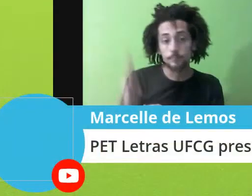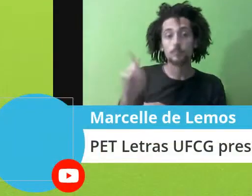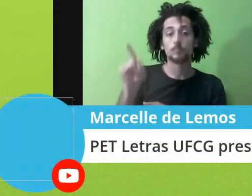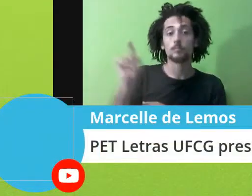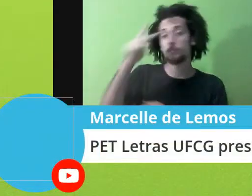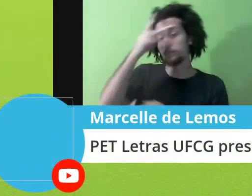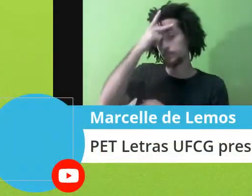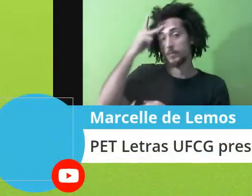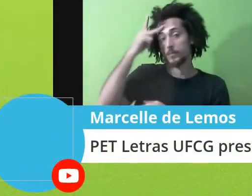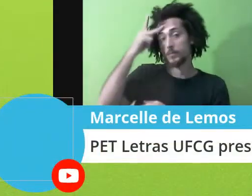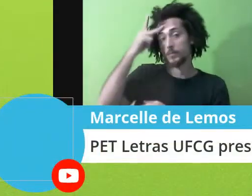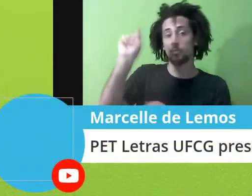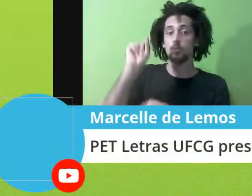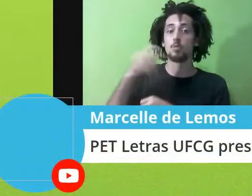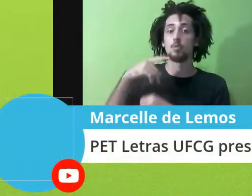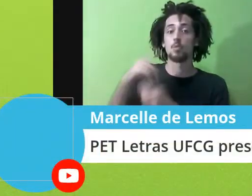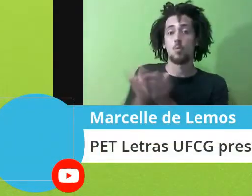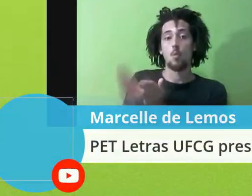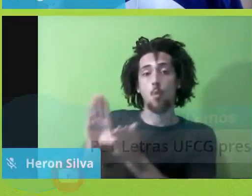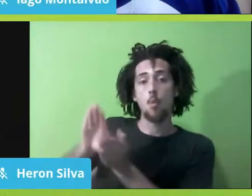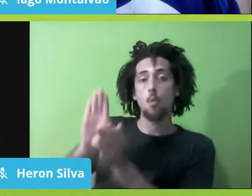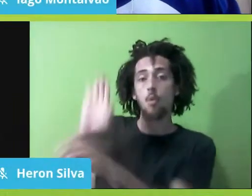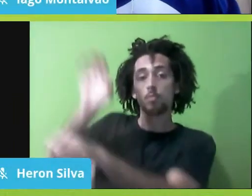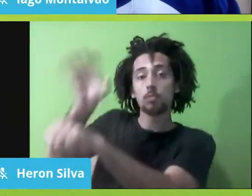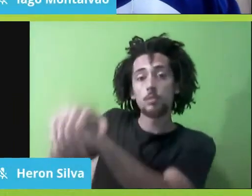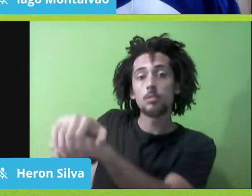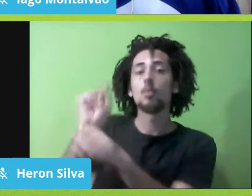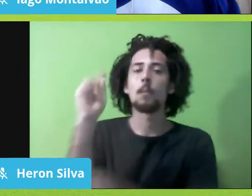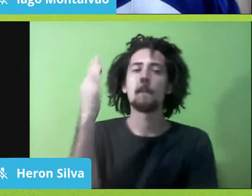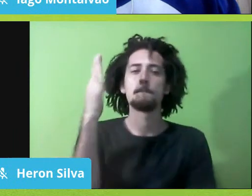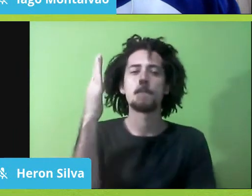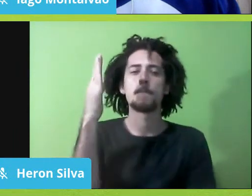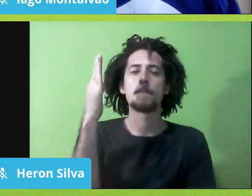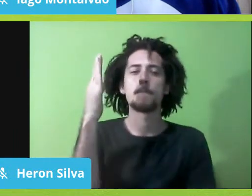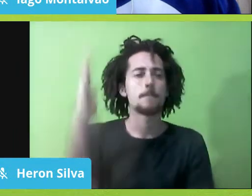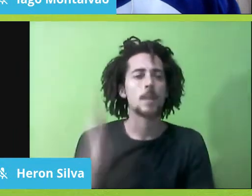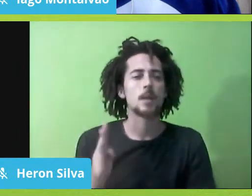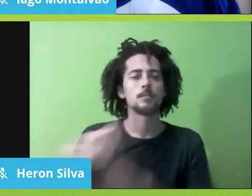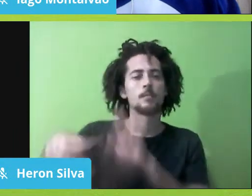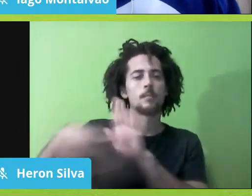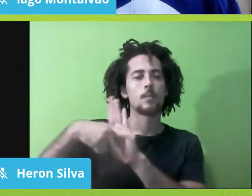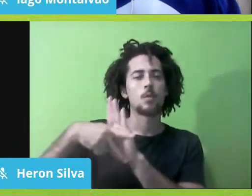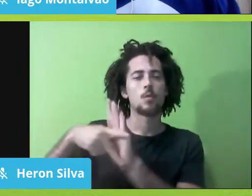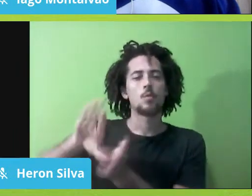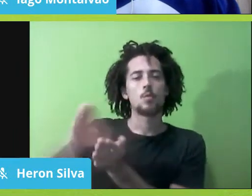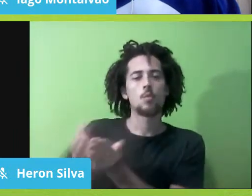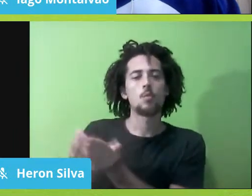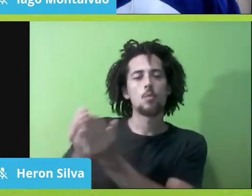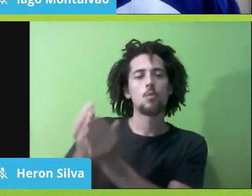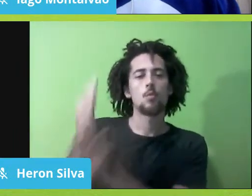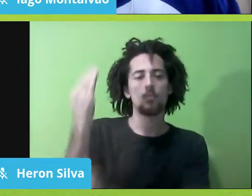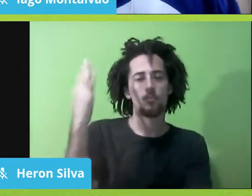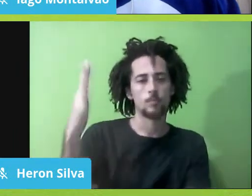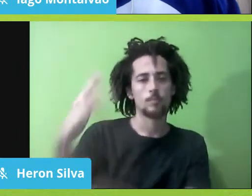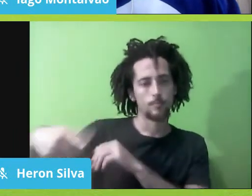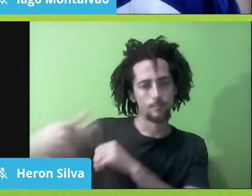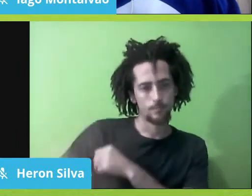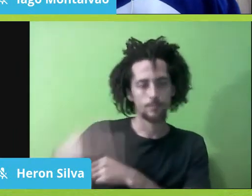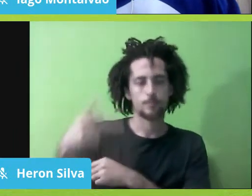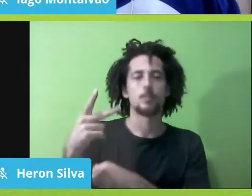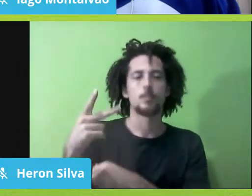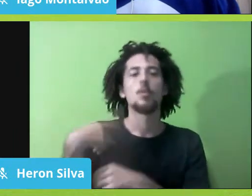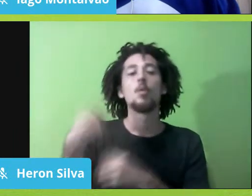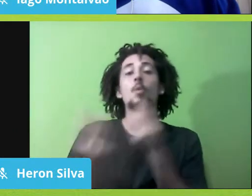chegaram em risco o pau-brasil, né, então esse modelo, ele vai gerar depois os outros